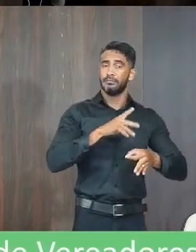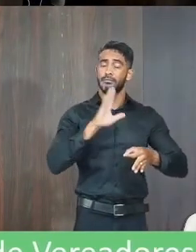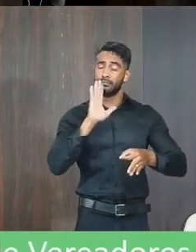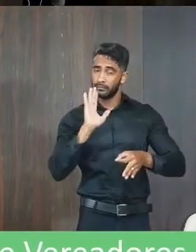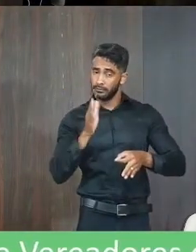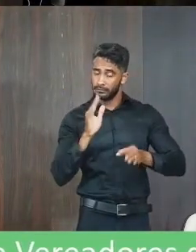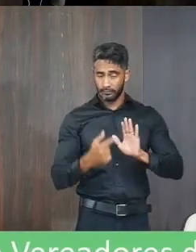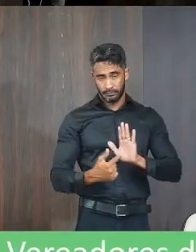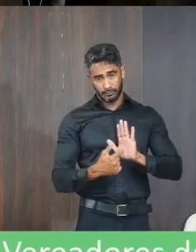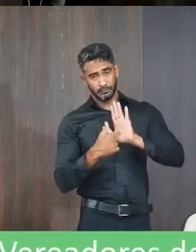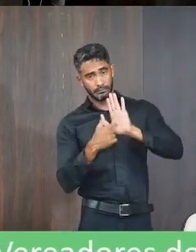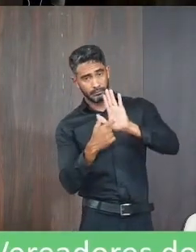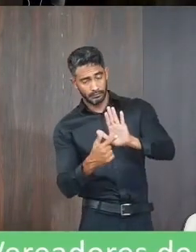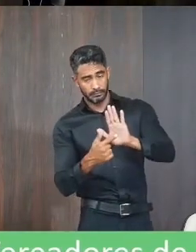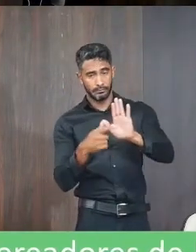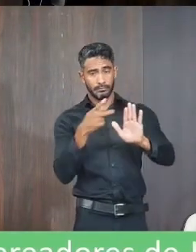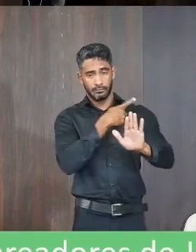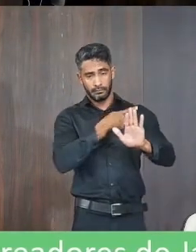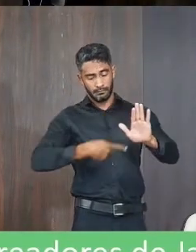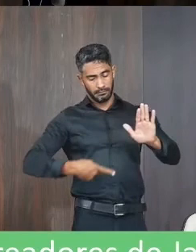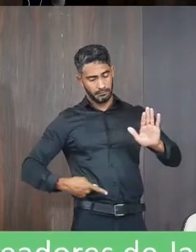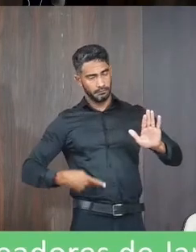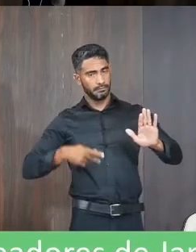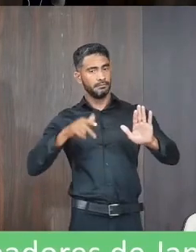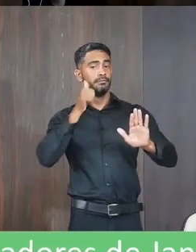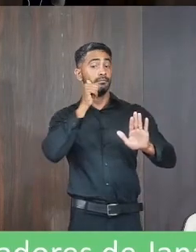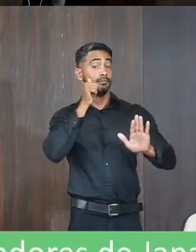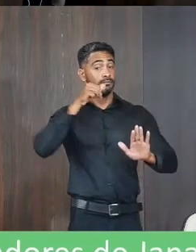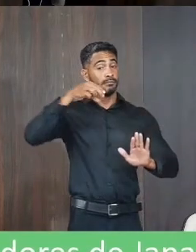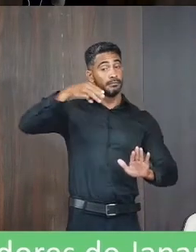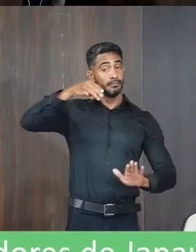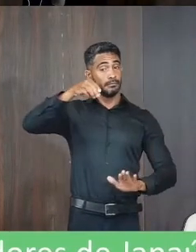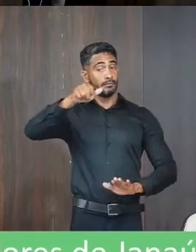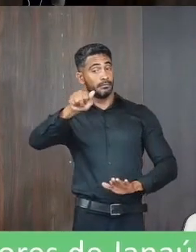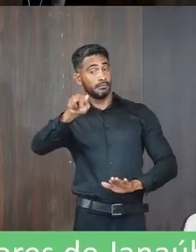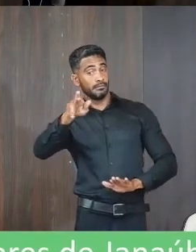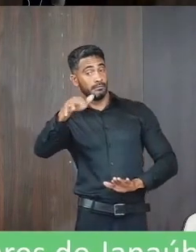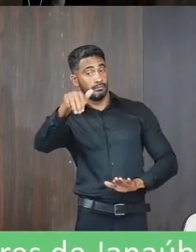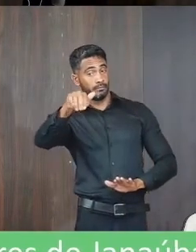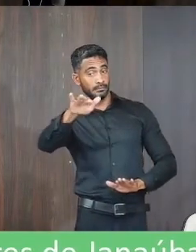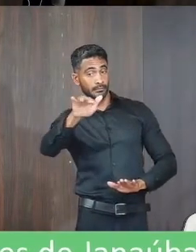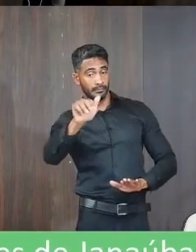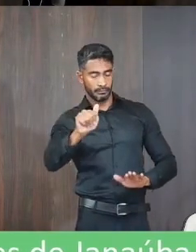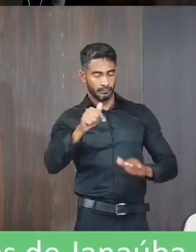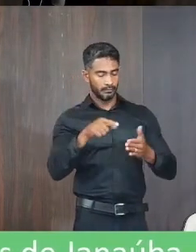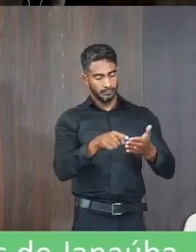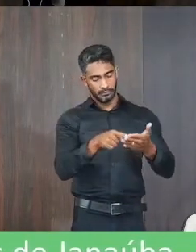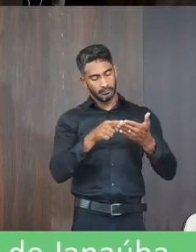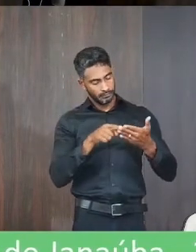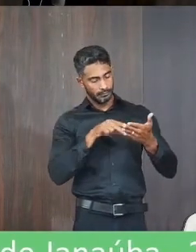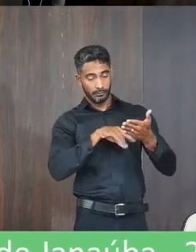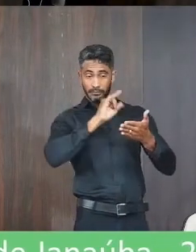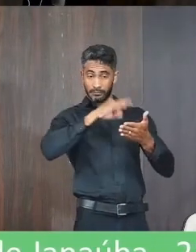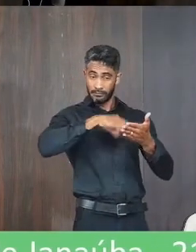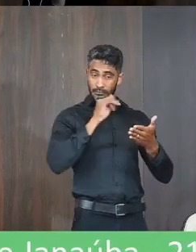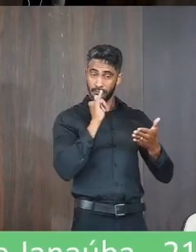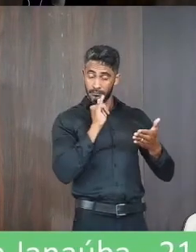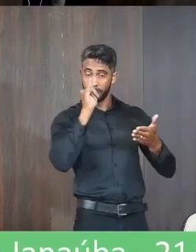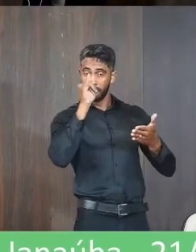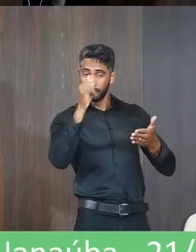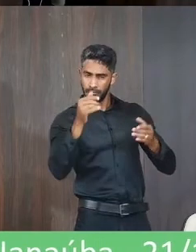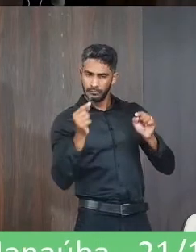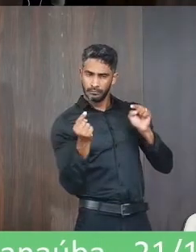neste ato representado por sua presidente, Marilea Barbosa Ribeiro, vem através deste informar que, em